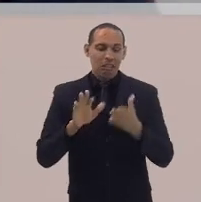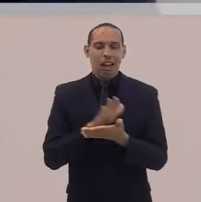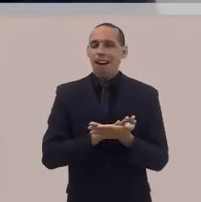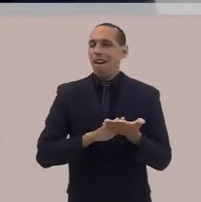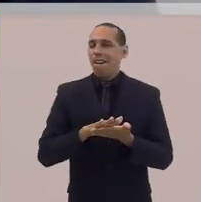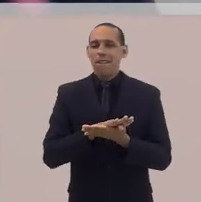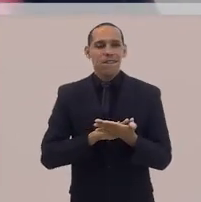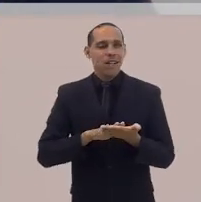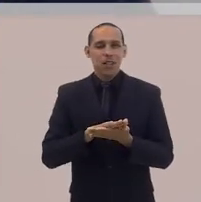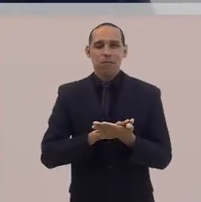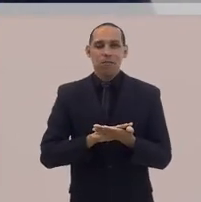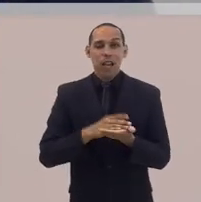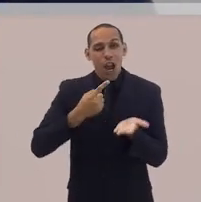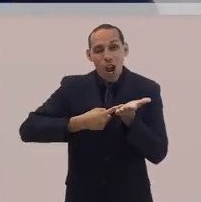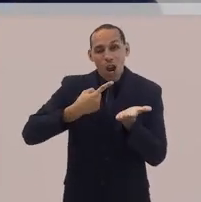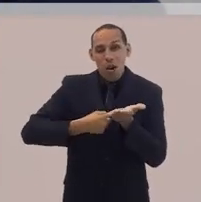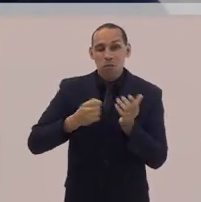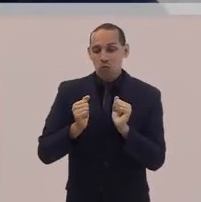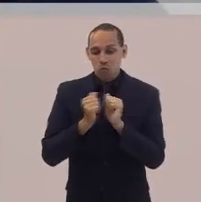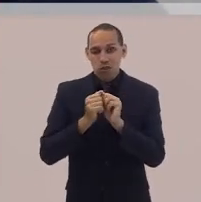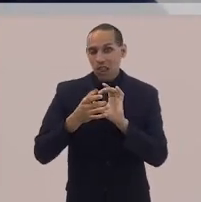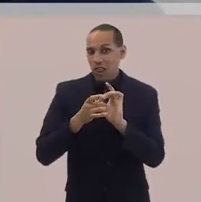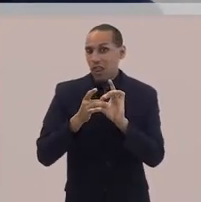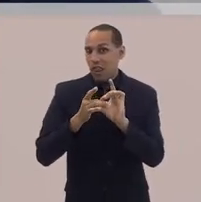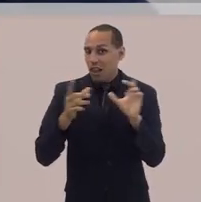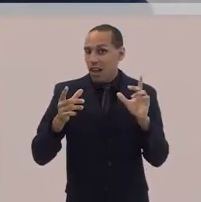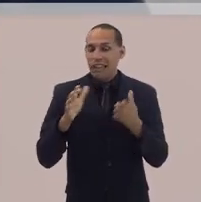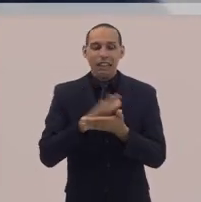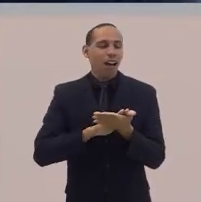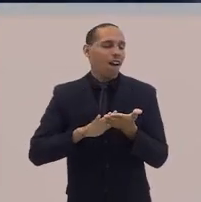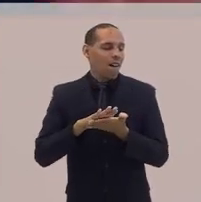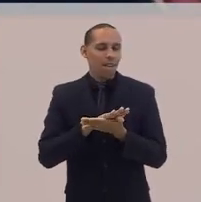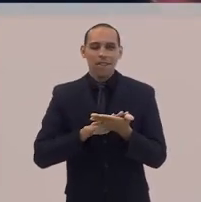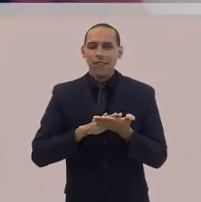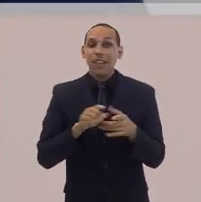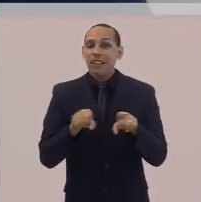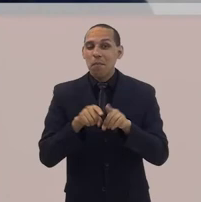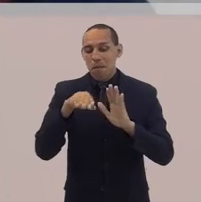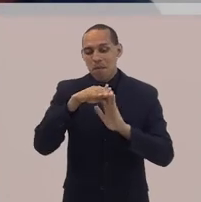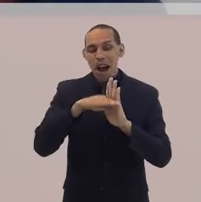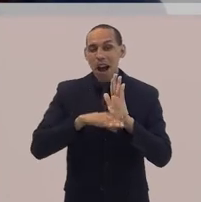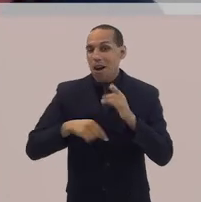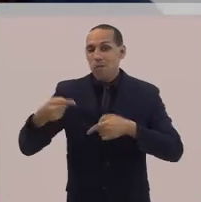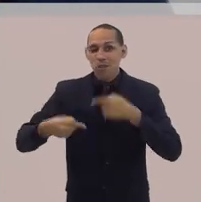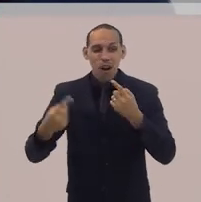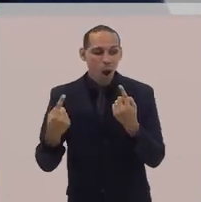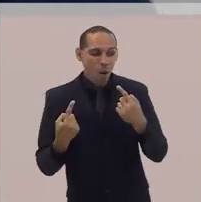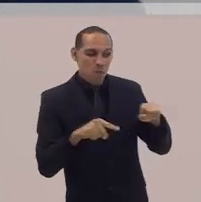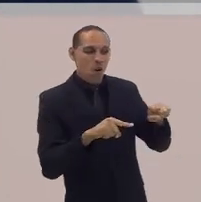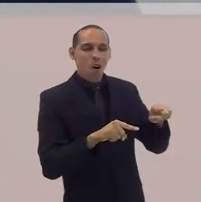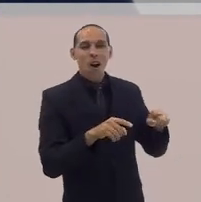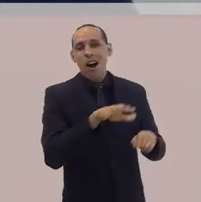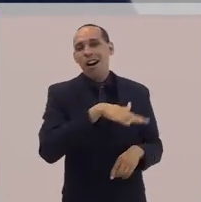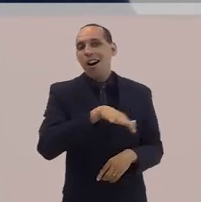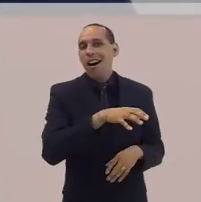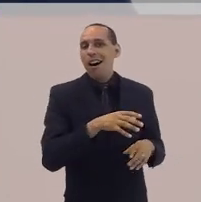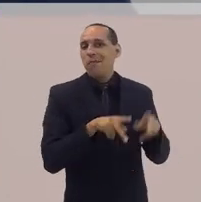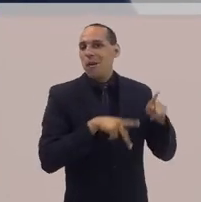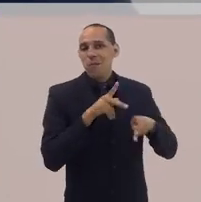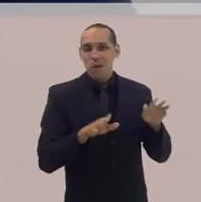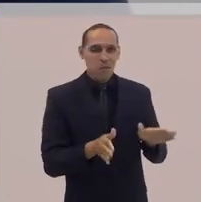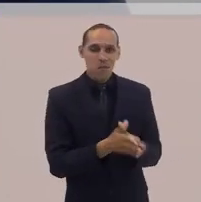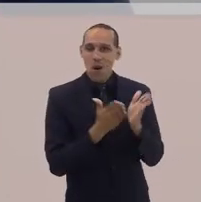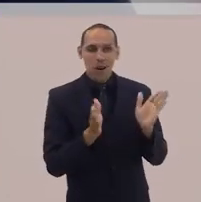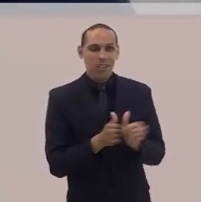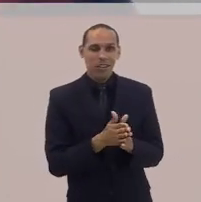diferenças, não tem compromisso com a democracia e ainda tem uma pauta política que é contra o povo pobre.